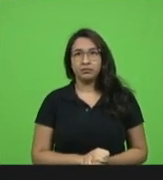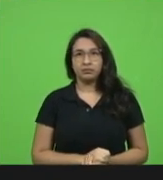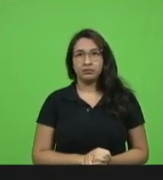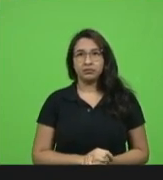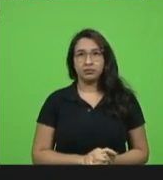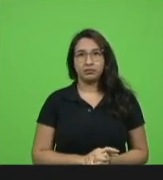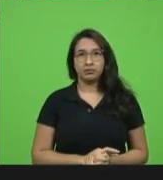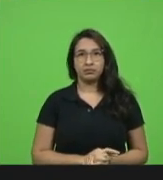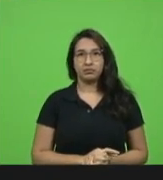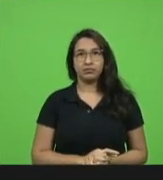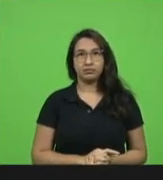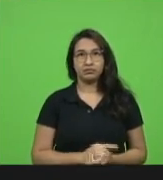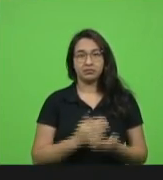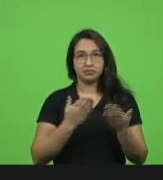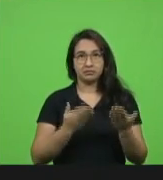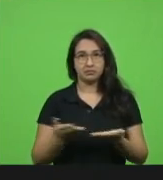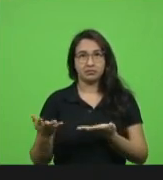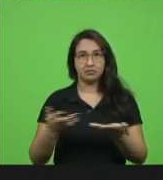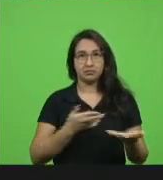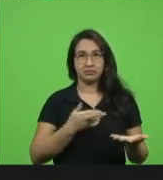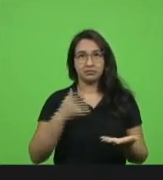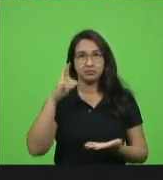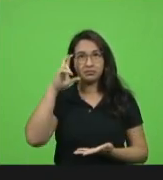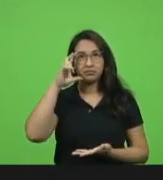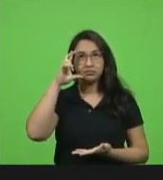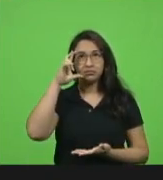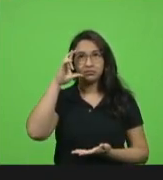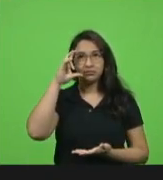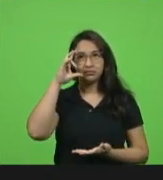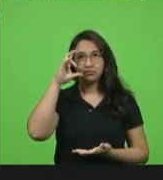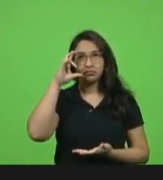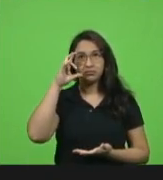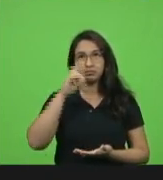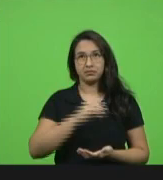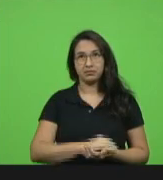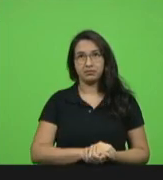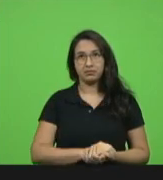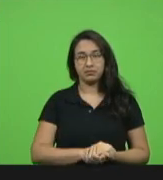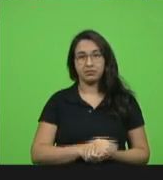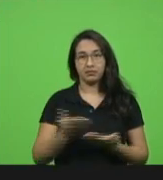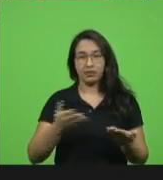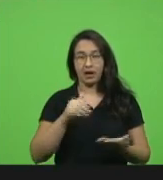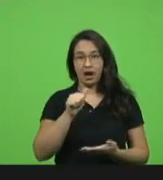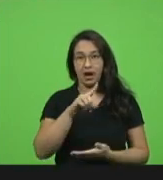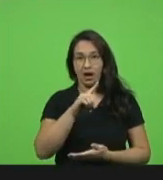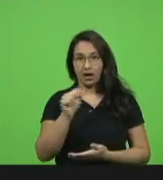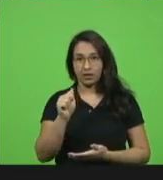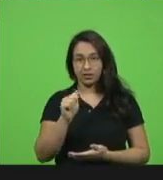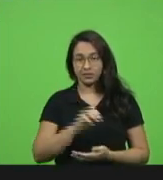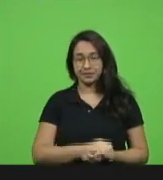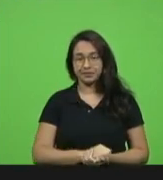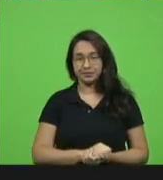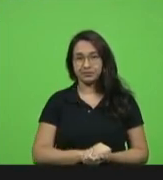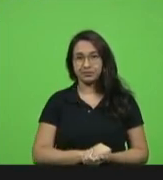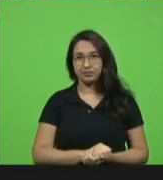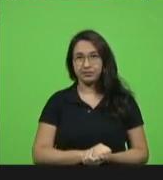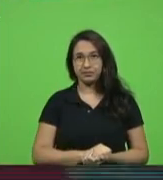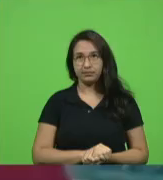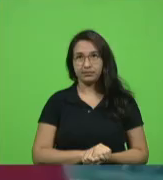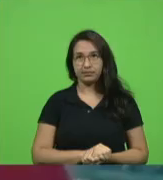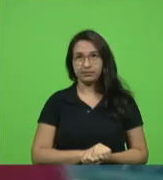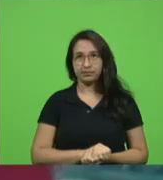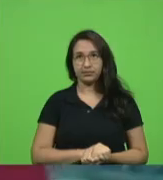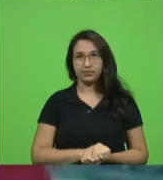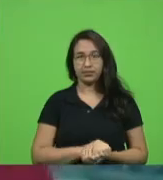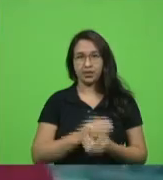por gentileza deputada posso falar só um minutinho rapidinho que eu gostaria de chamar a atenção de